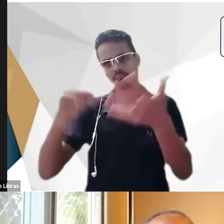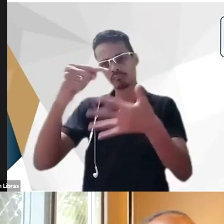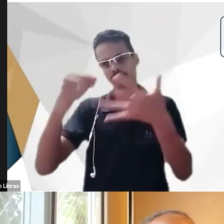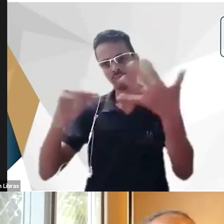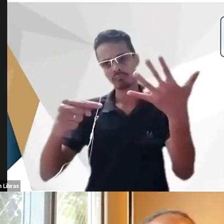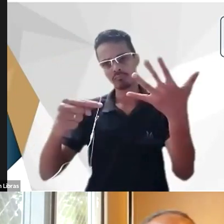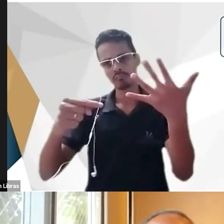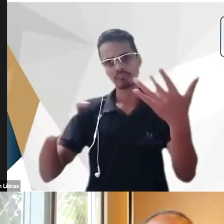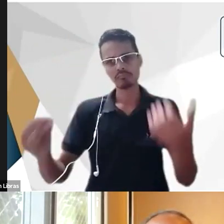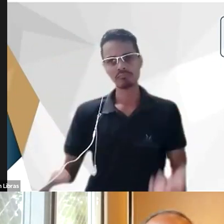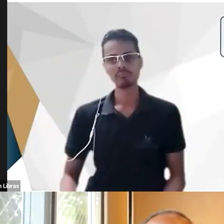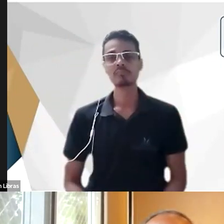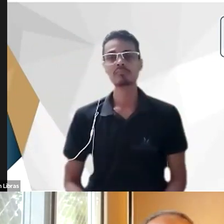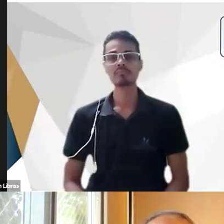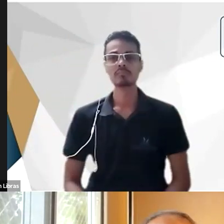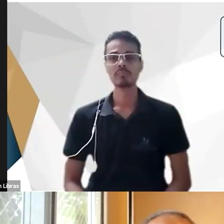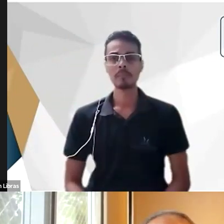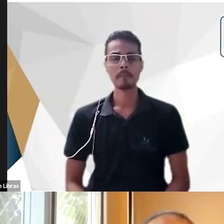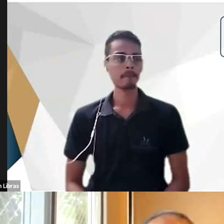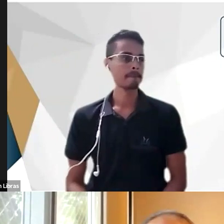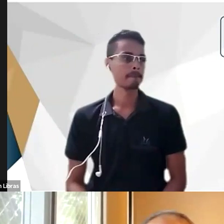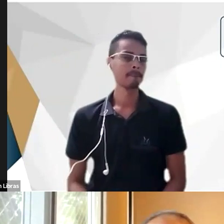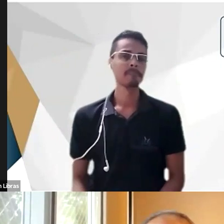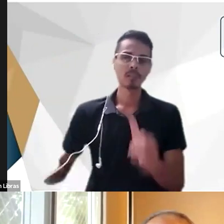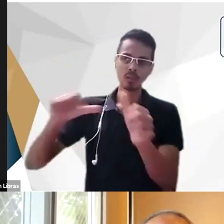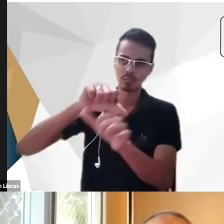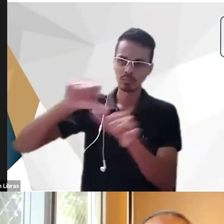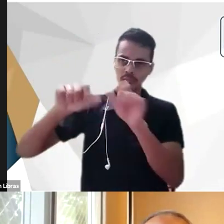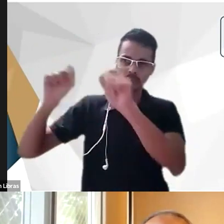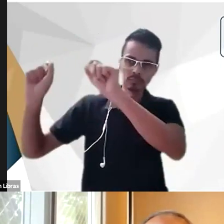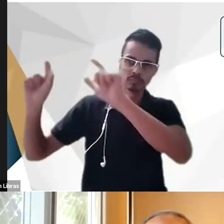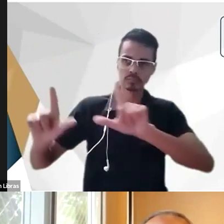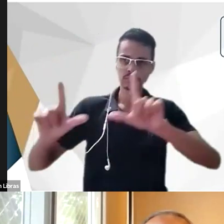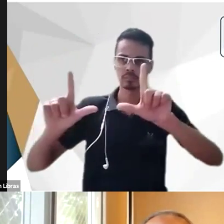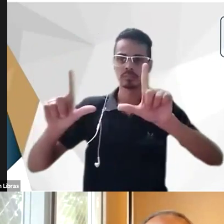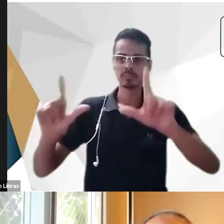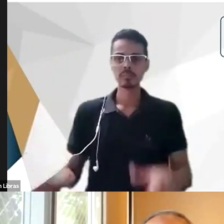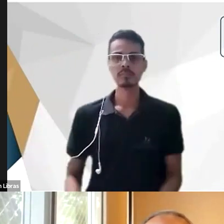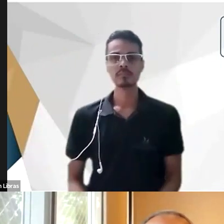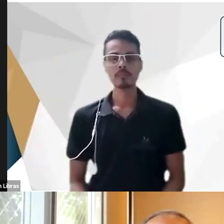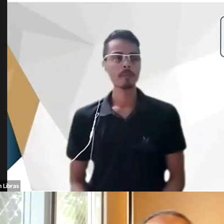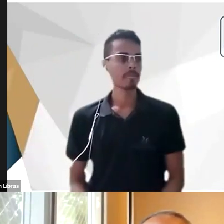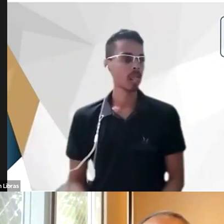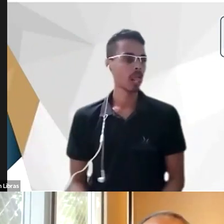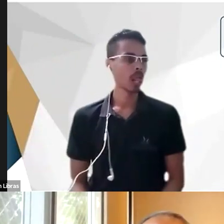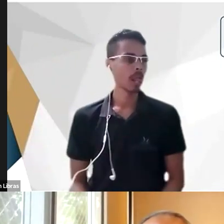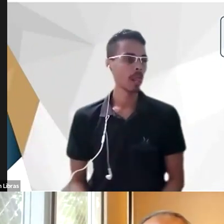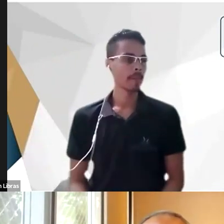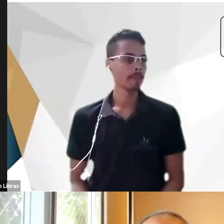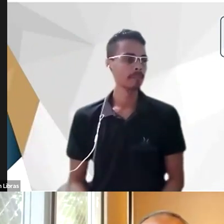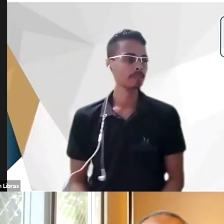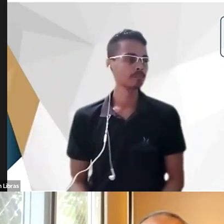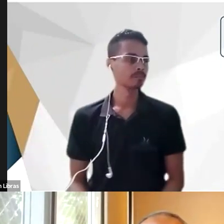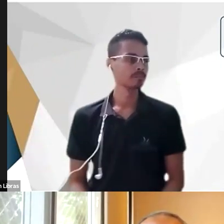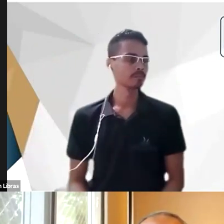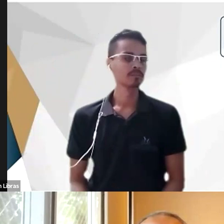Obrigado vou passar a palavra para Dr. Fenceslau depois eu vou acrescentar mais uma pergunta também para o professor Ricardo que é